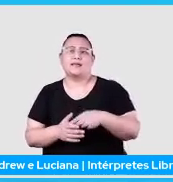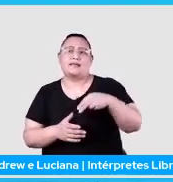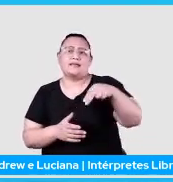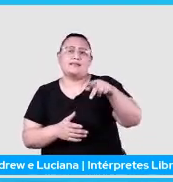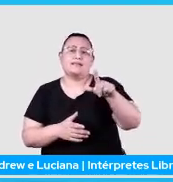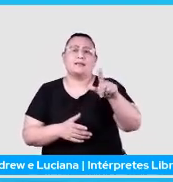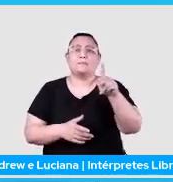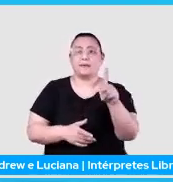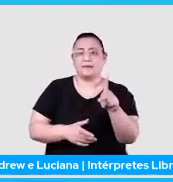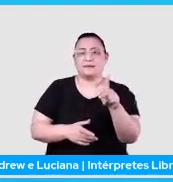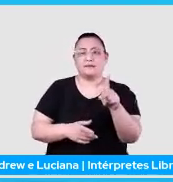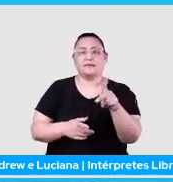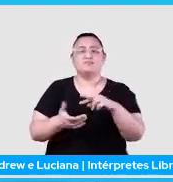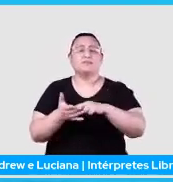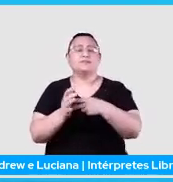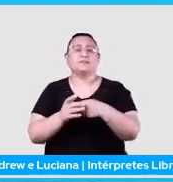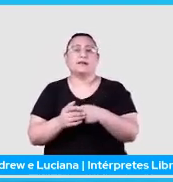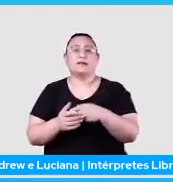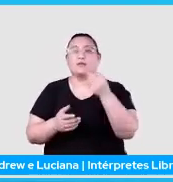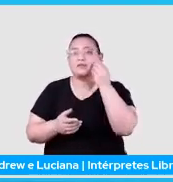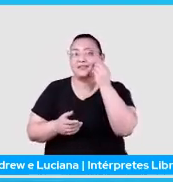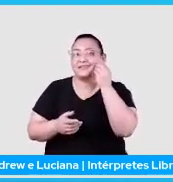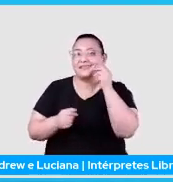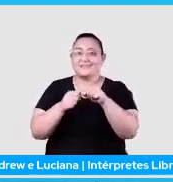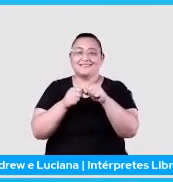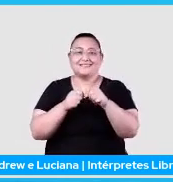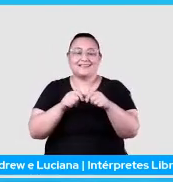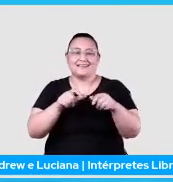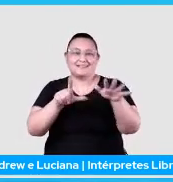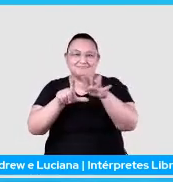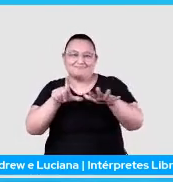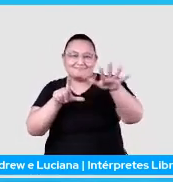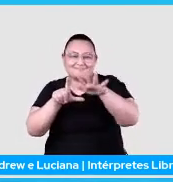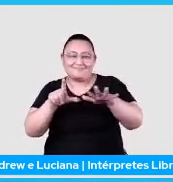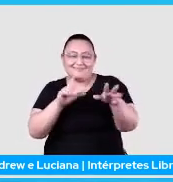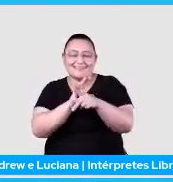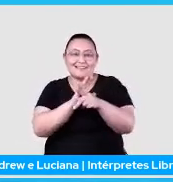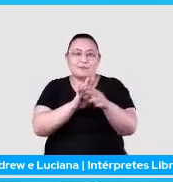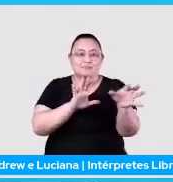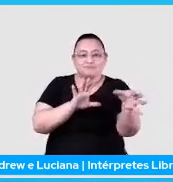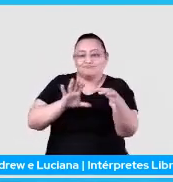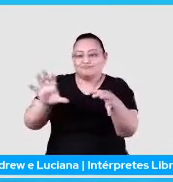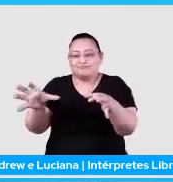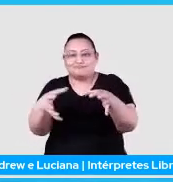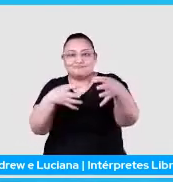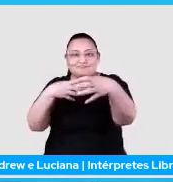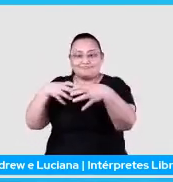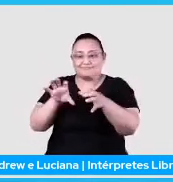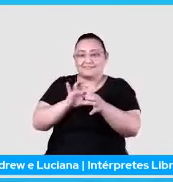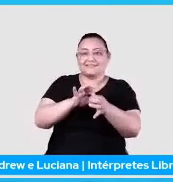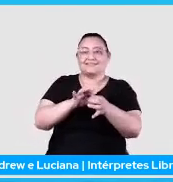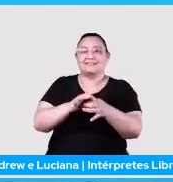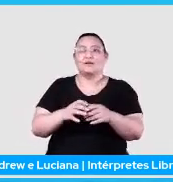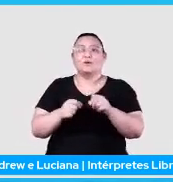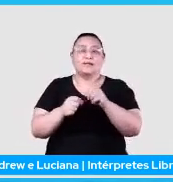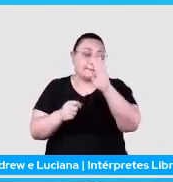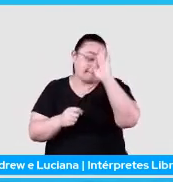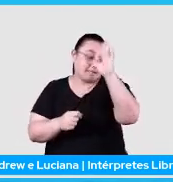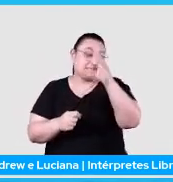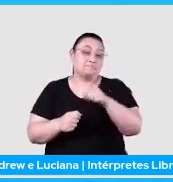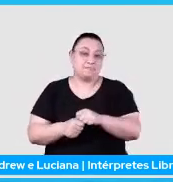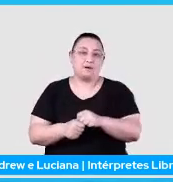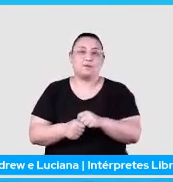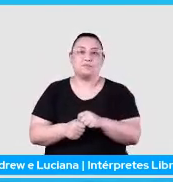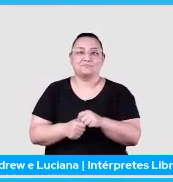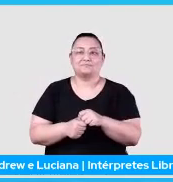Nada mais é do que eu tentei fazer nesse diagrama uma junção do que essencialmente é o processamento de